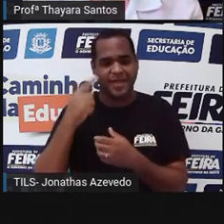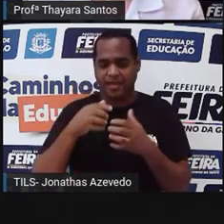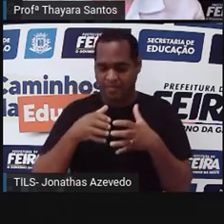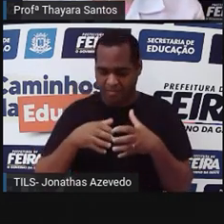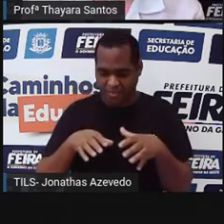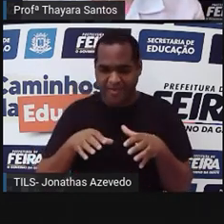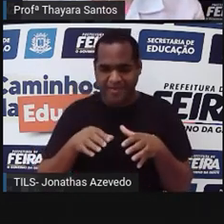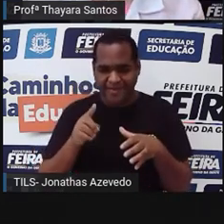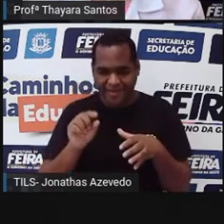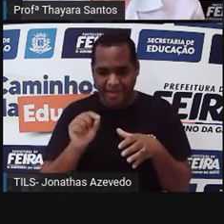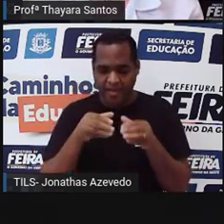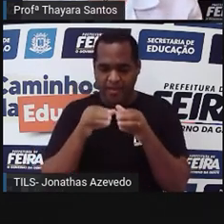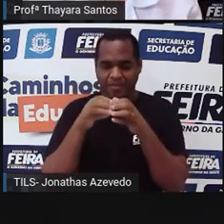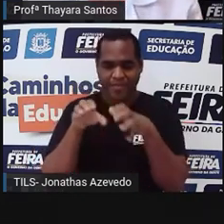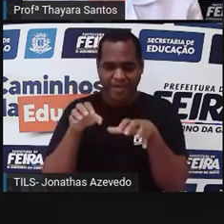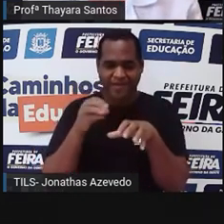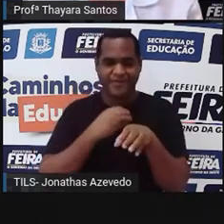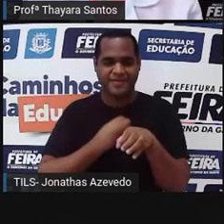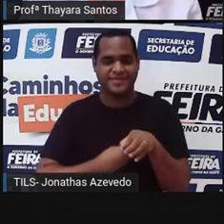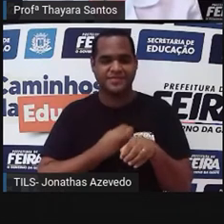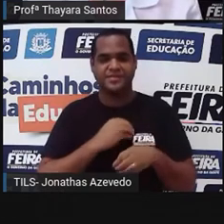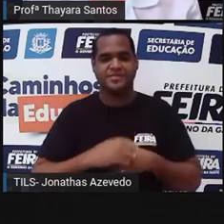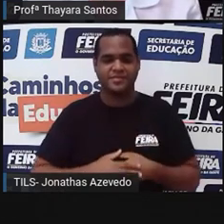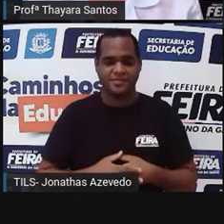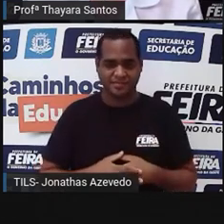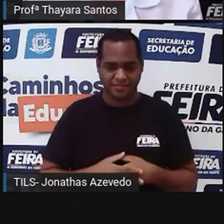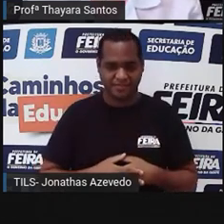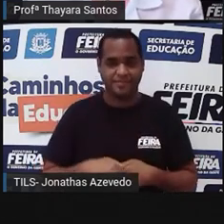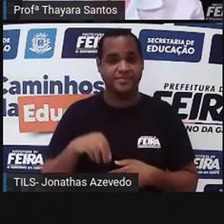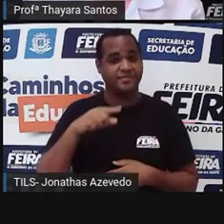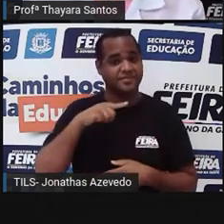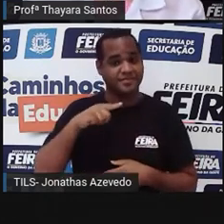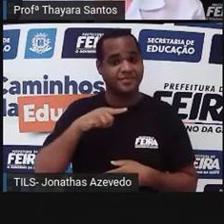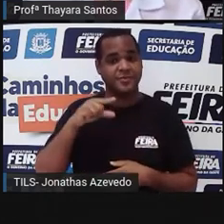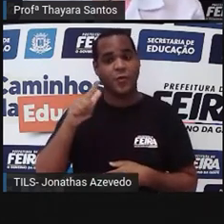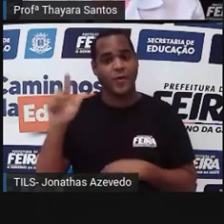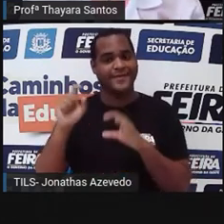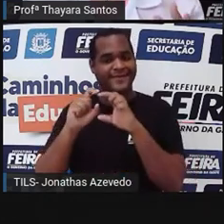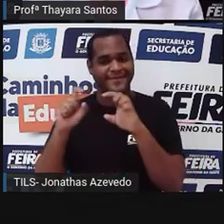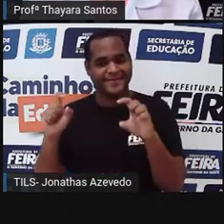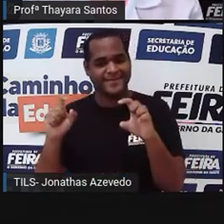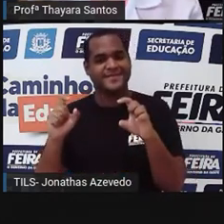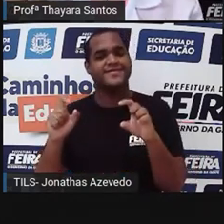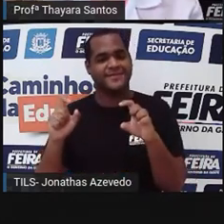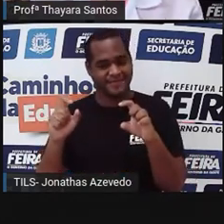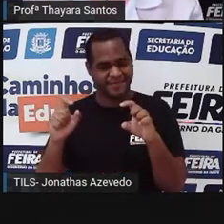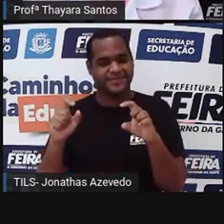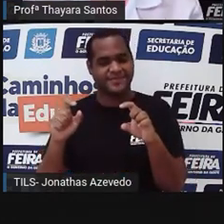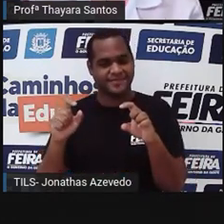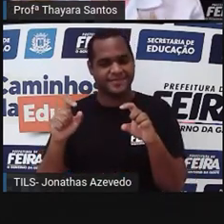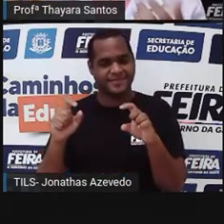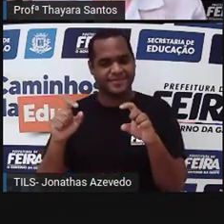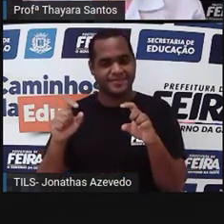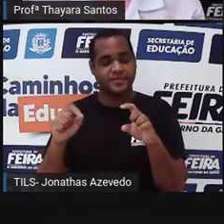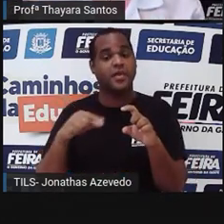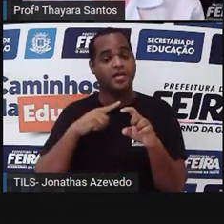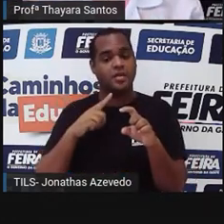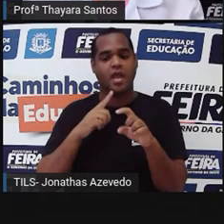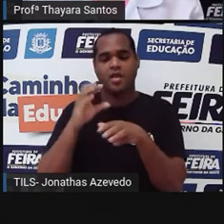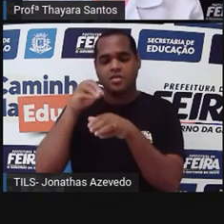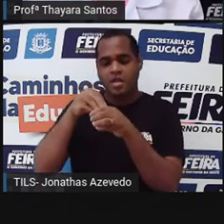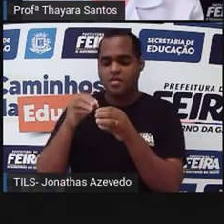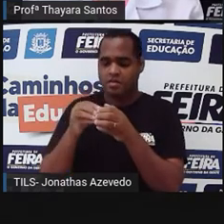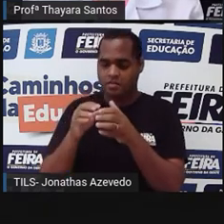desenvolvem dentro de ovos. O segundo grupo, que é o grupo dos marsupiais, eles têm um desenvolvimento de uma placenta.